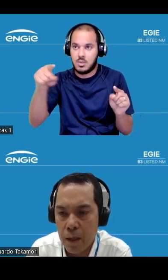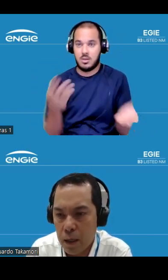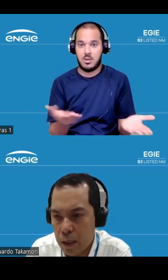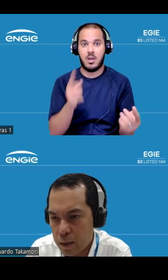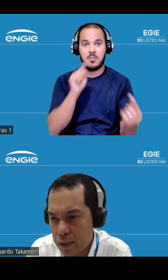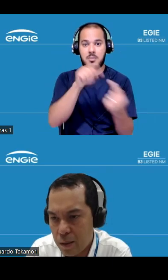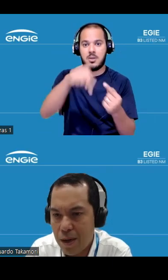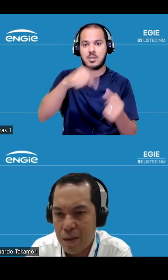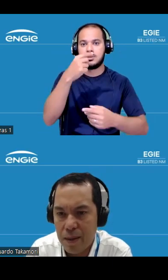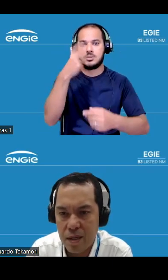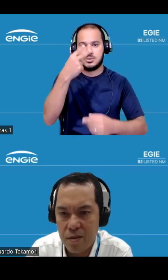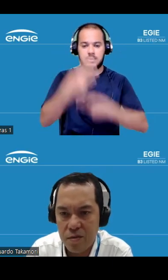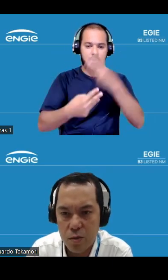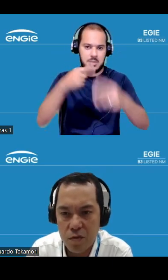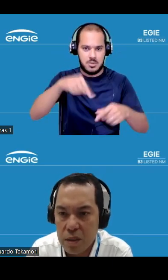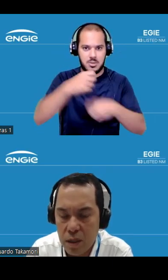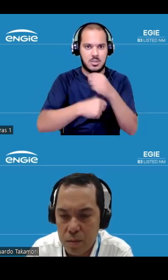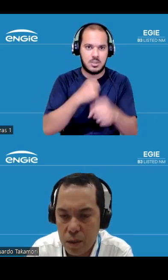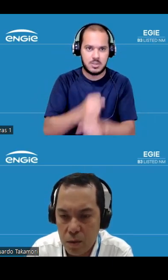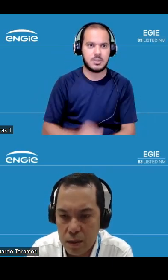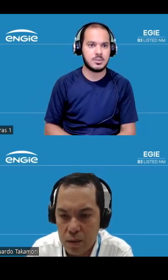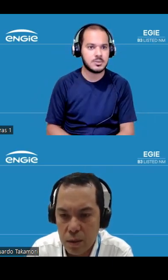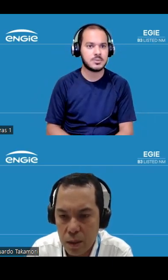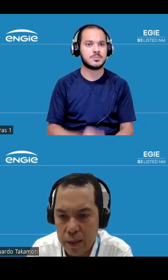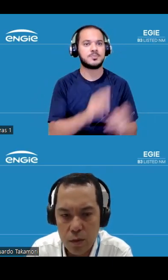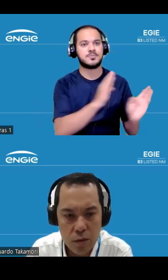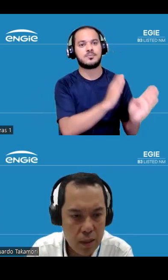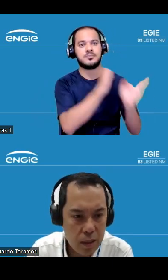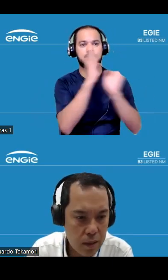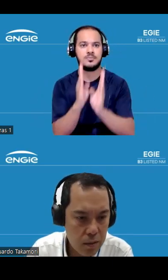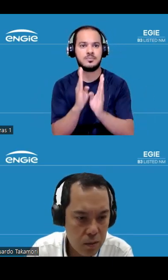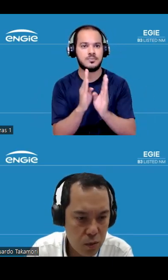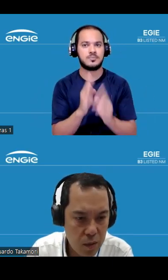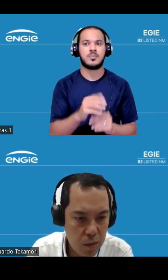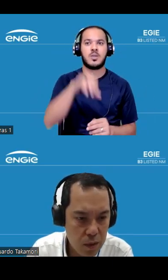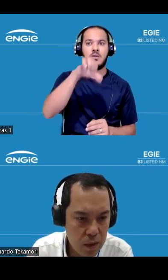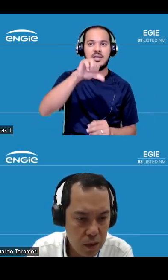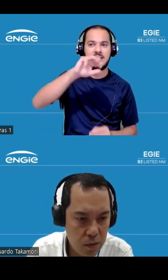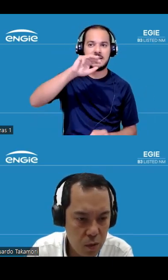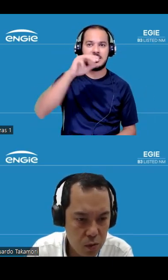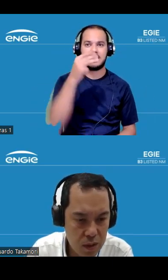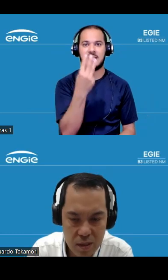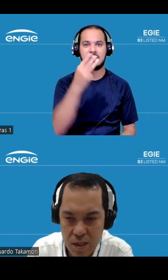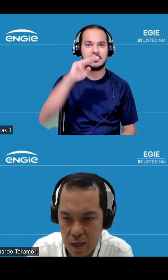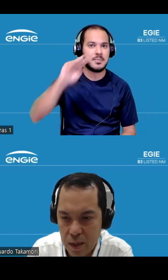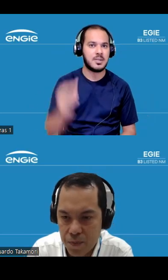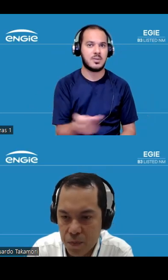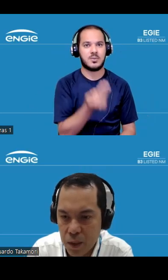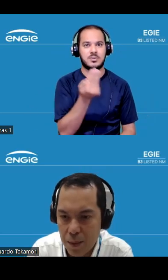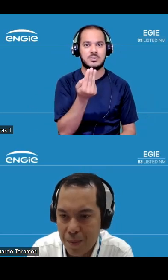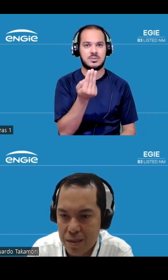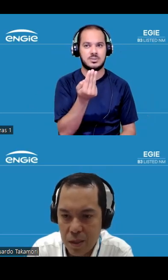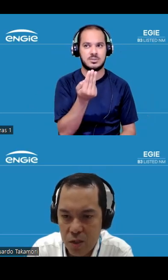a terceira barra mais relevante 93 milhões onde está onde o label aqui o rótulo SCE